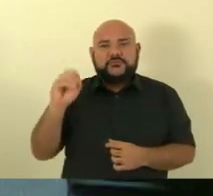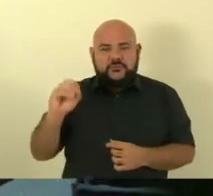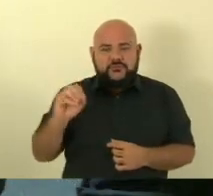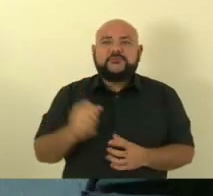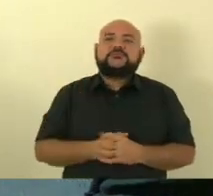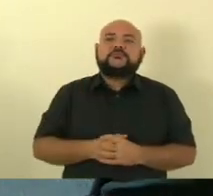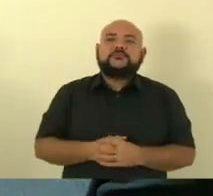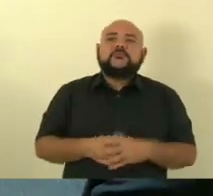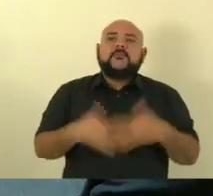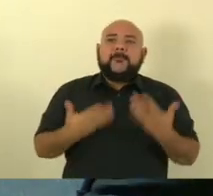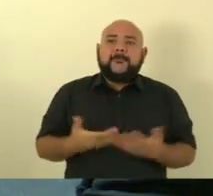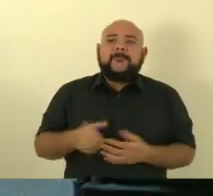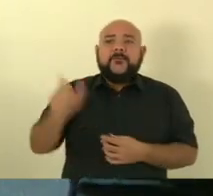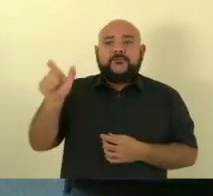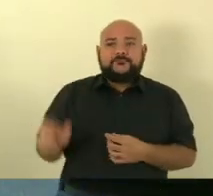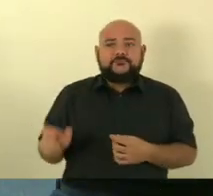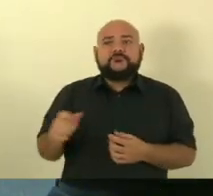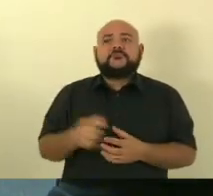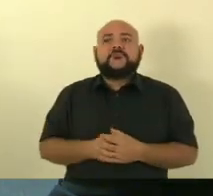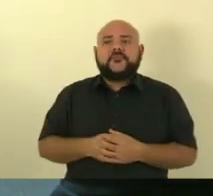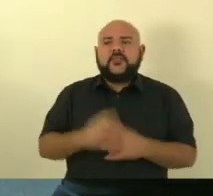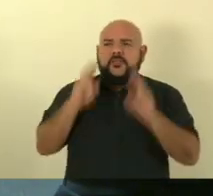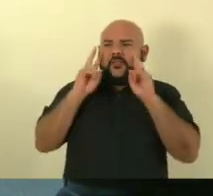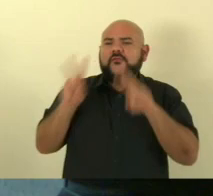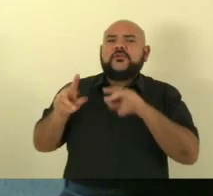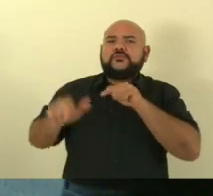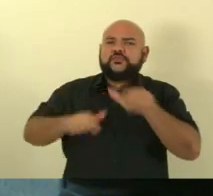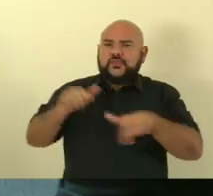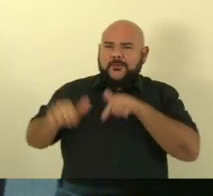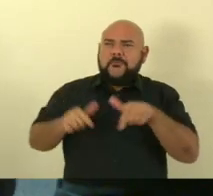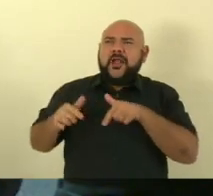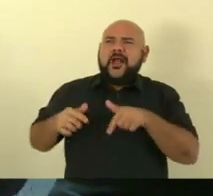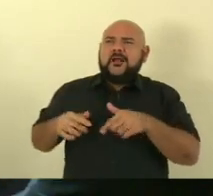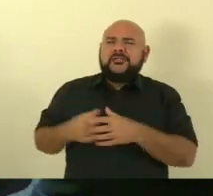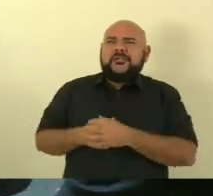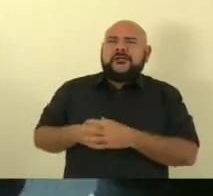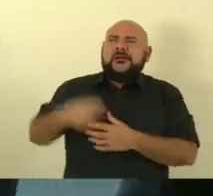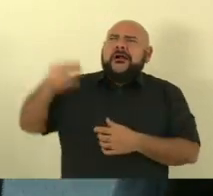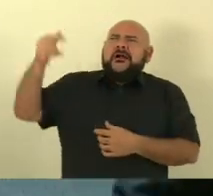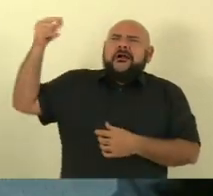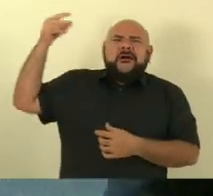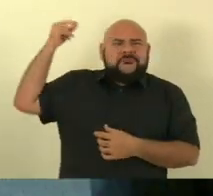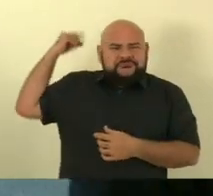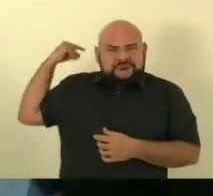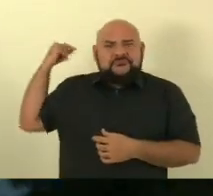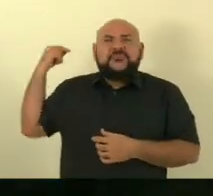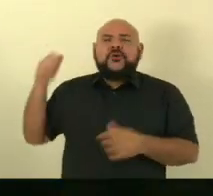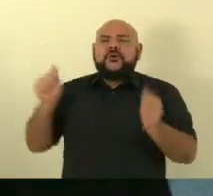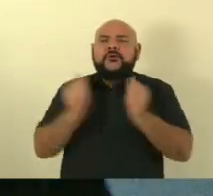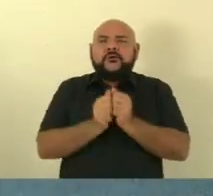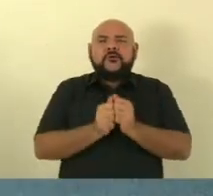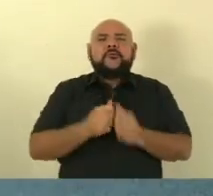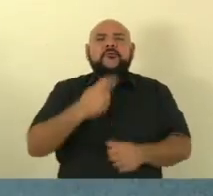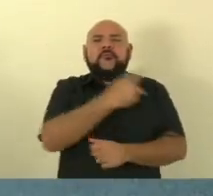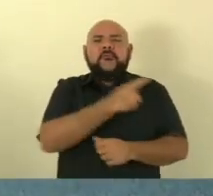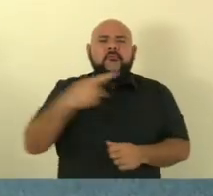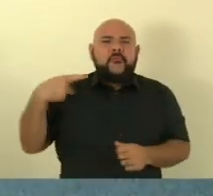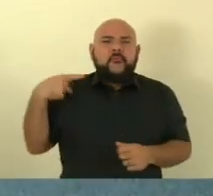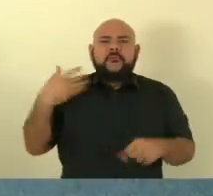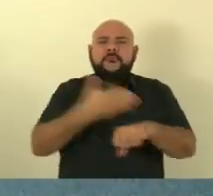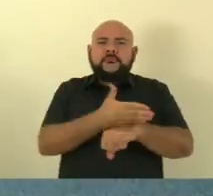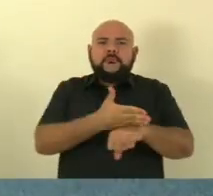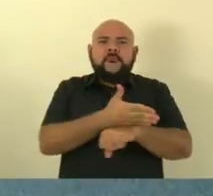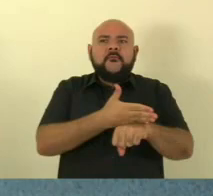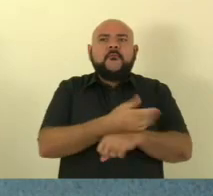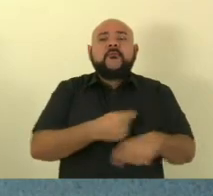merece, Vandinho, que vem uma luta muito longa aí, Vandinho, para com os pastores da Serra, em especial, não só a APS, mas o